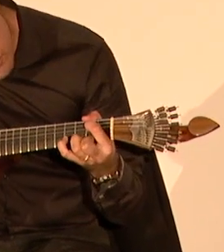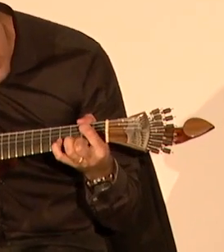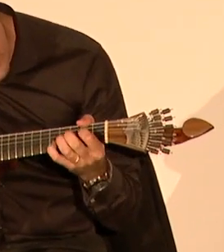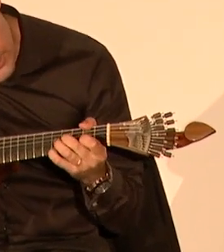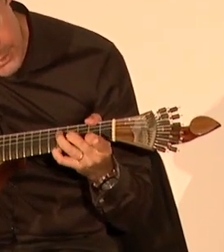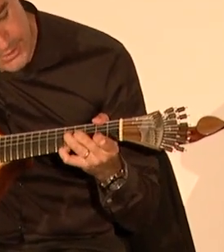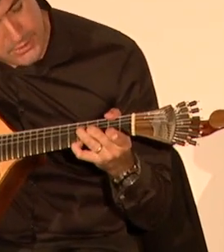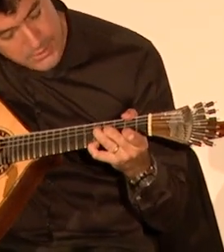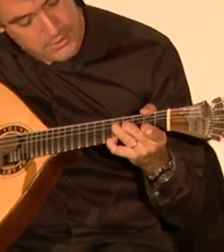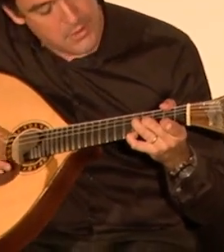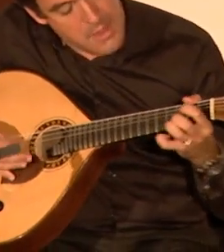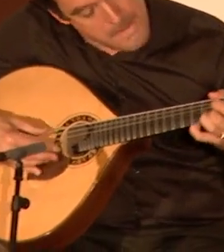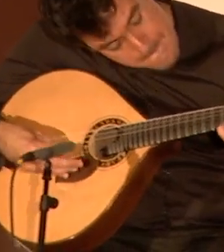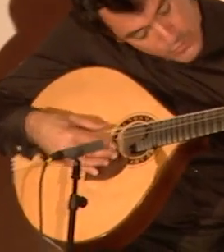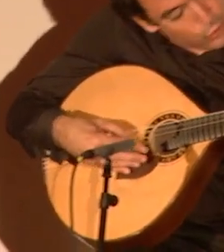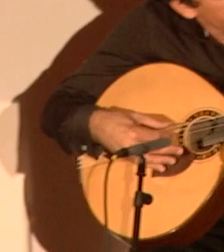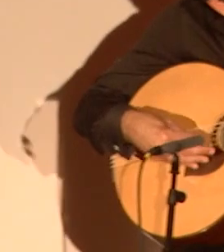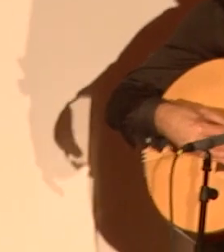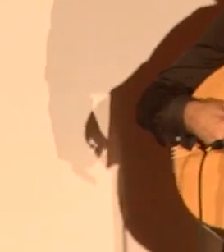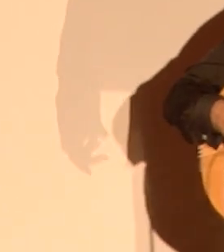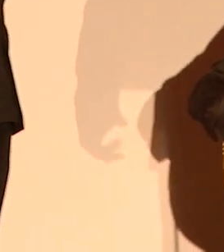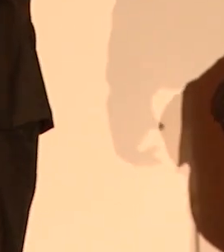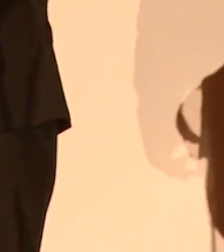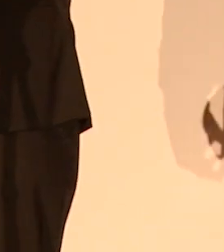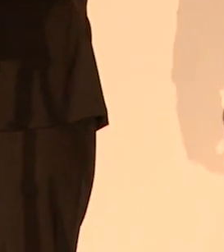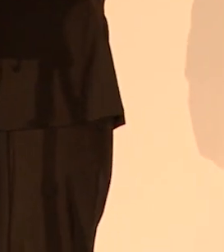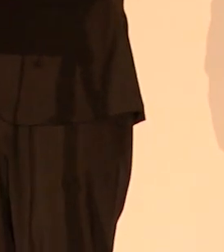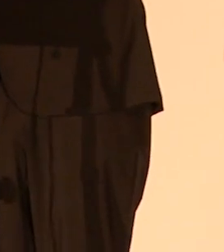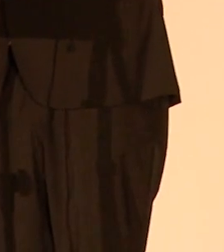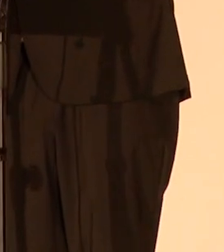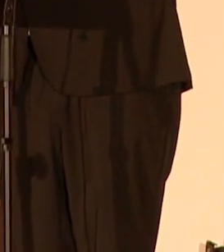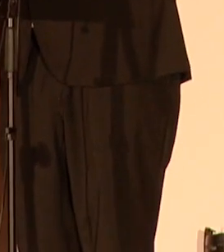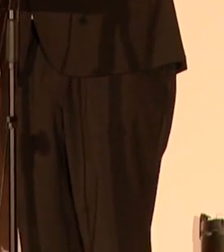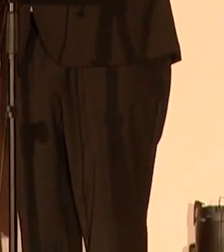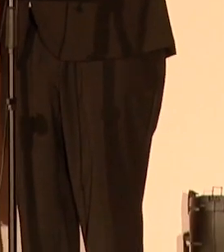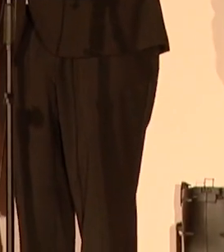pitolo é, o pitolo é